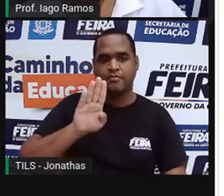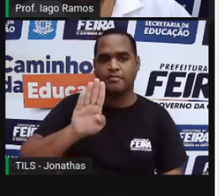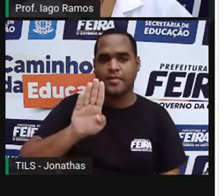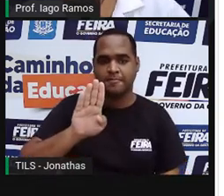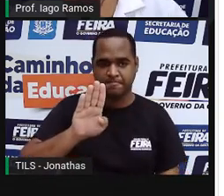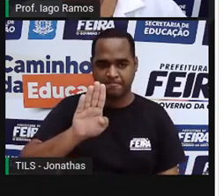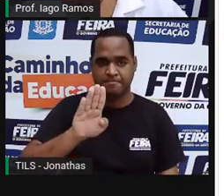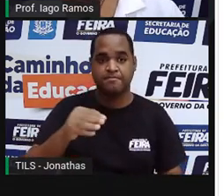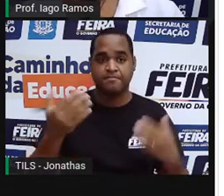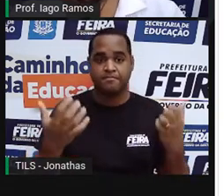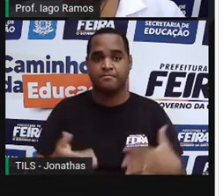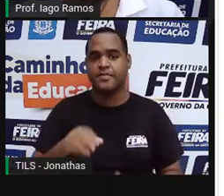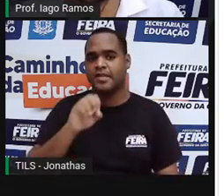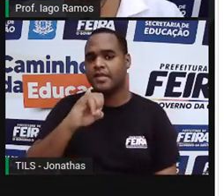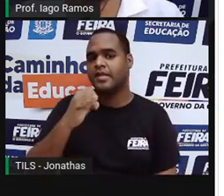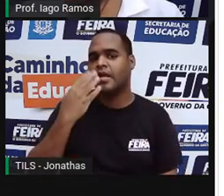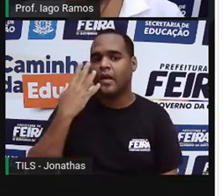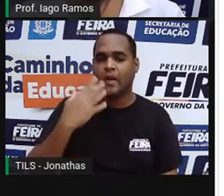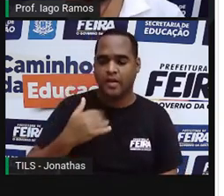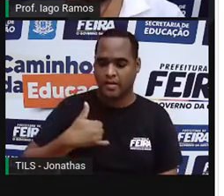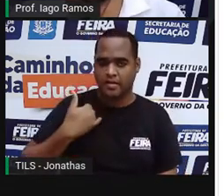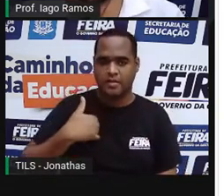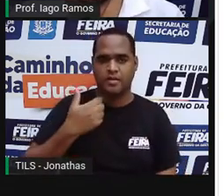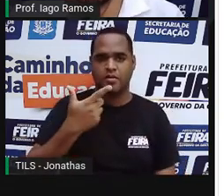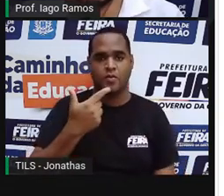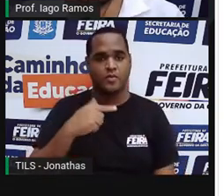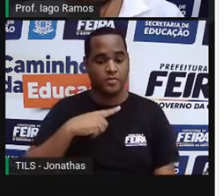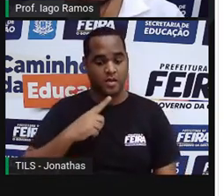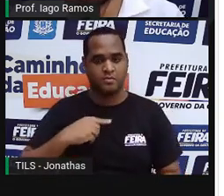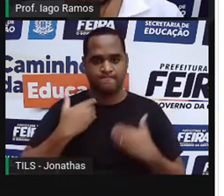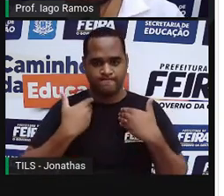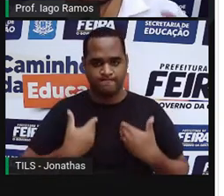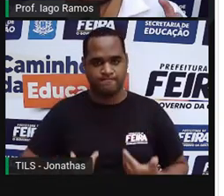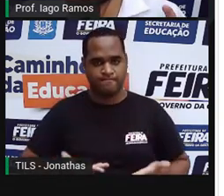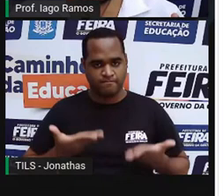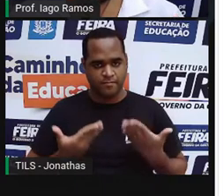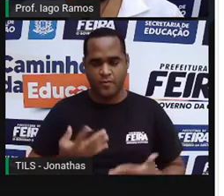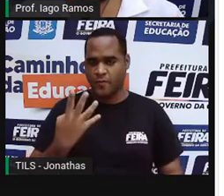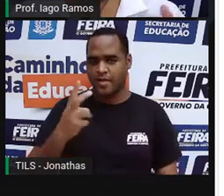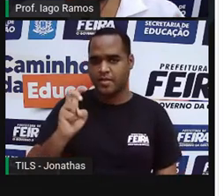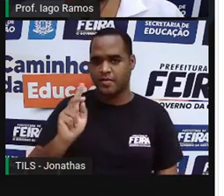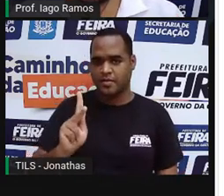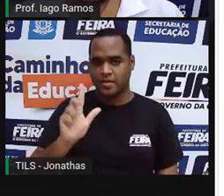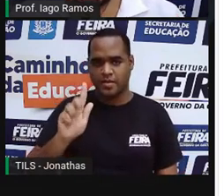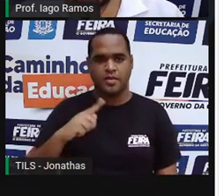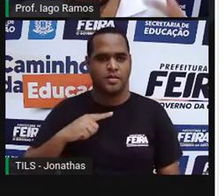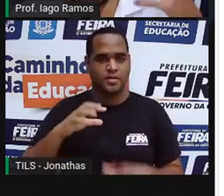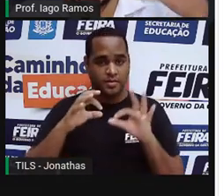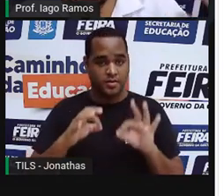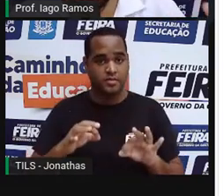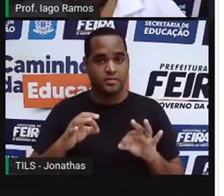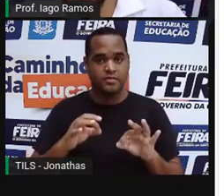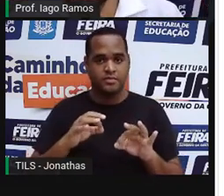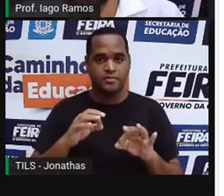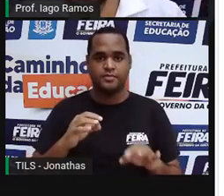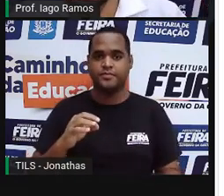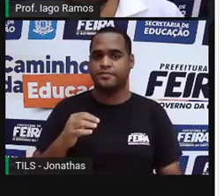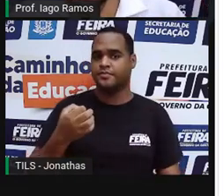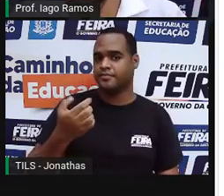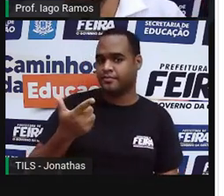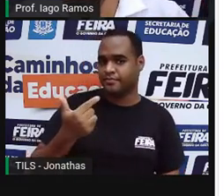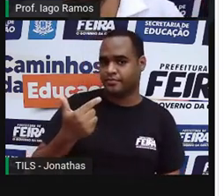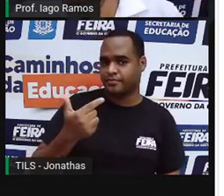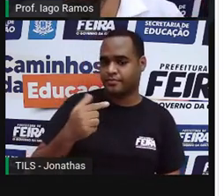Se uma criança de 12 anos tem massa de 45 kg, é certo que aos 36, ó, de 12 para